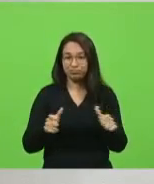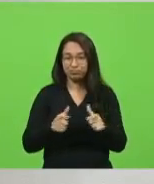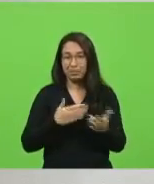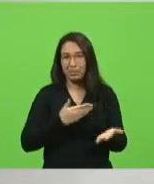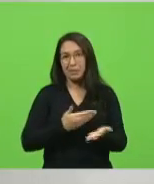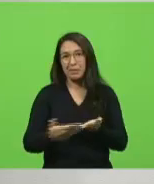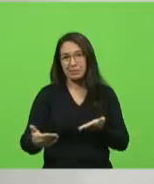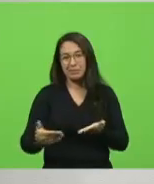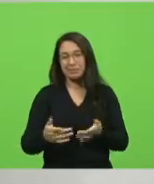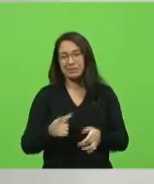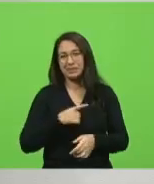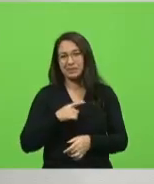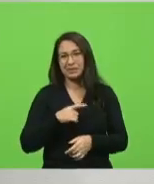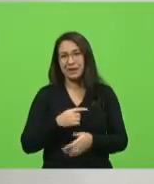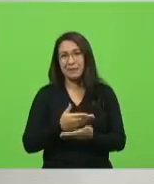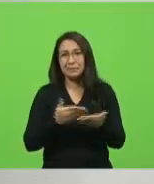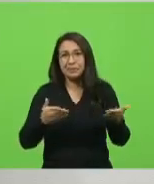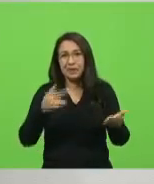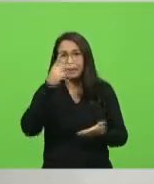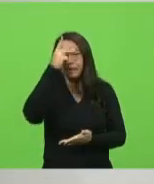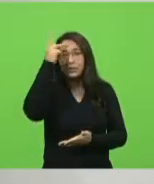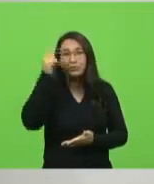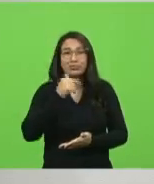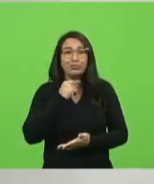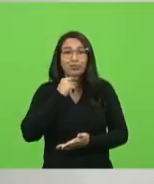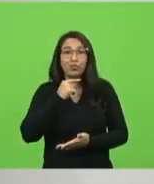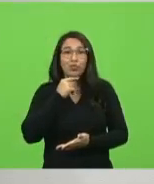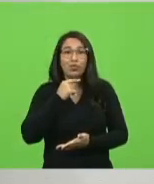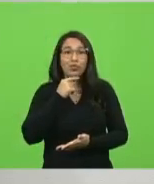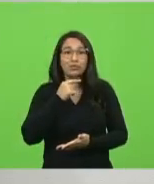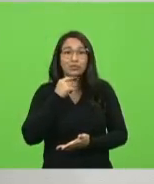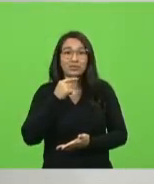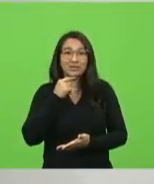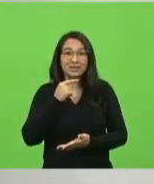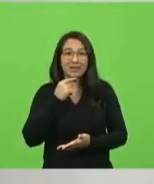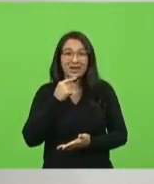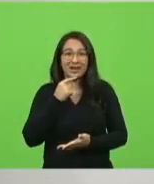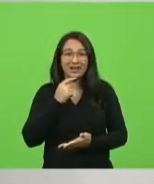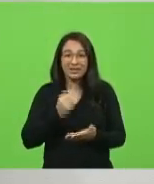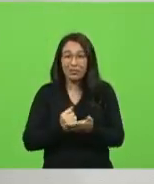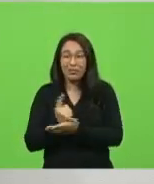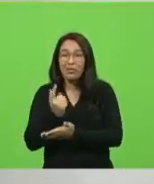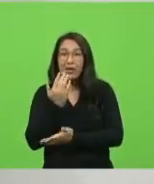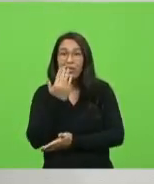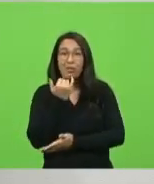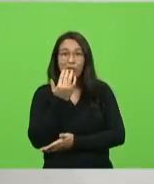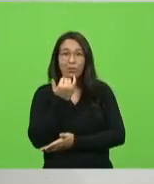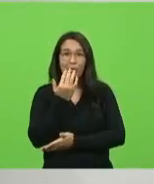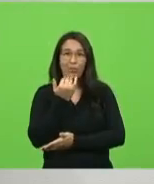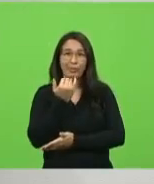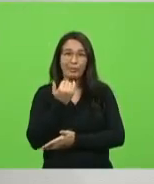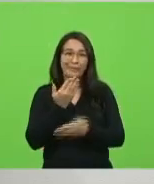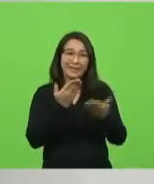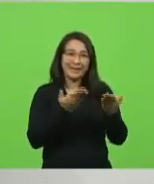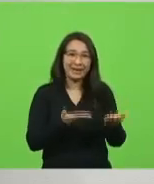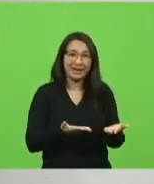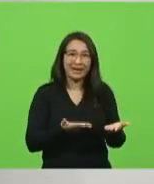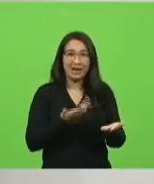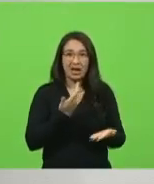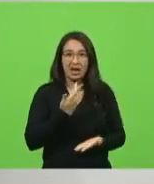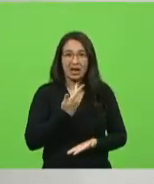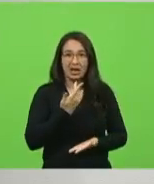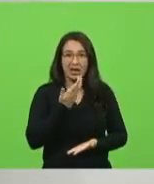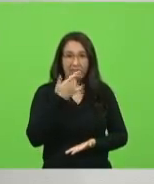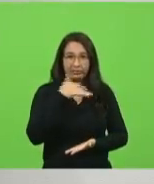As pessoas não estão conseguindo levar o pão de cada dia para o seu filho, para a sua